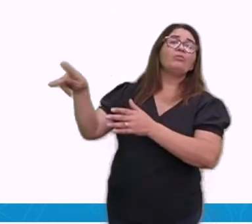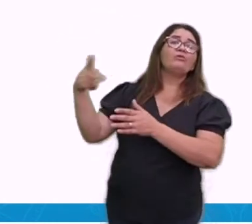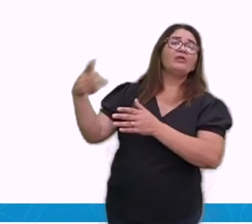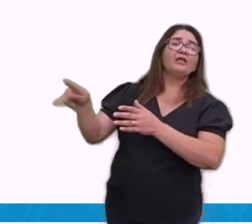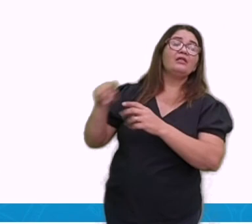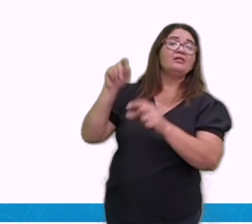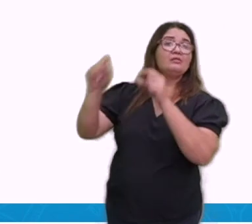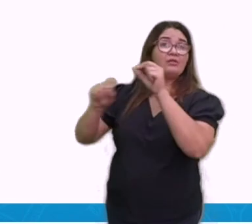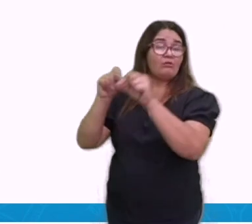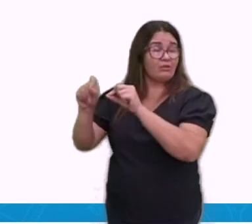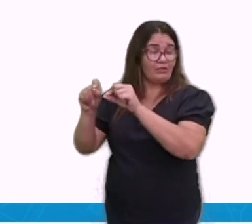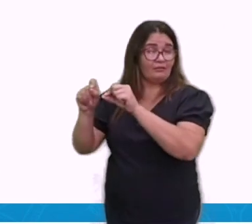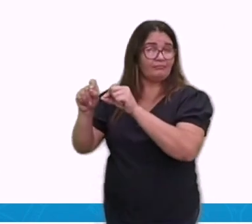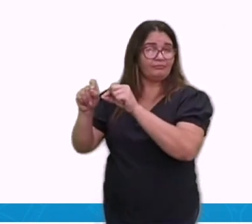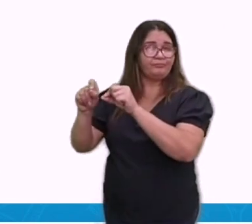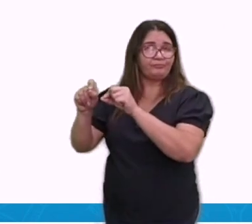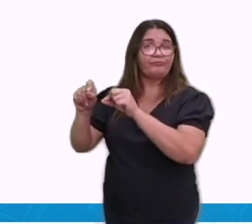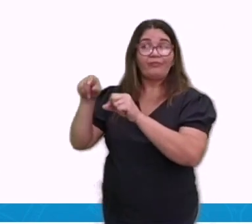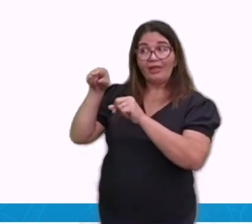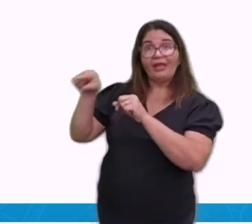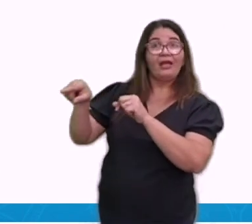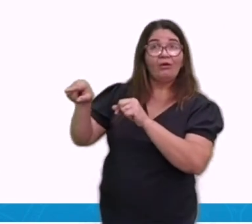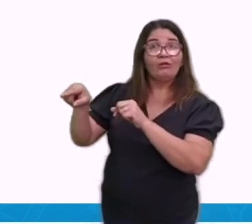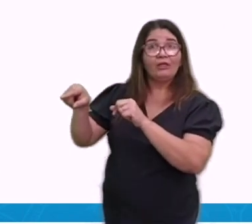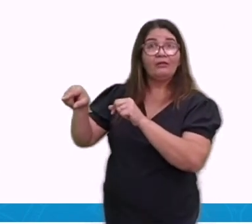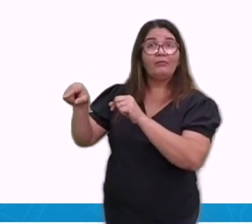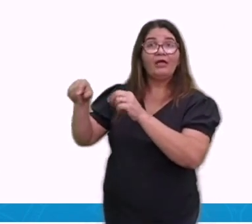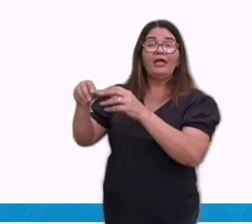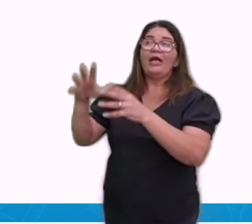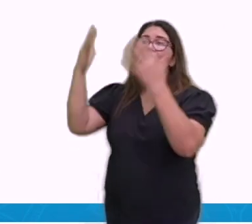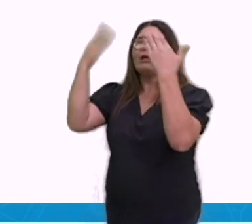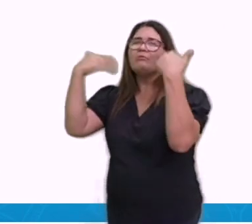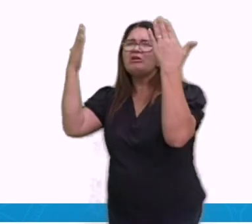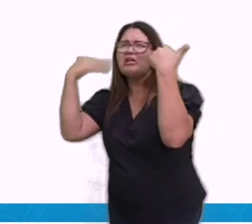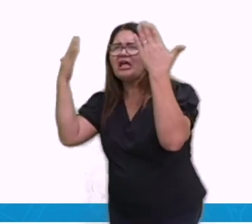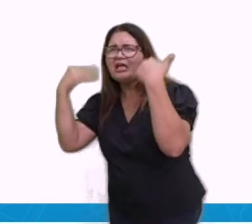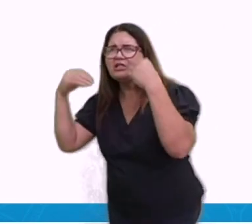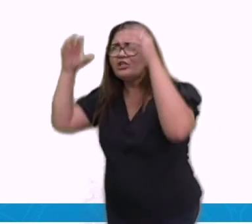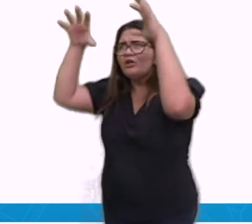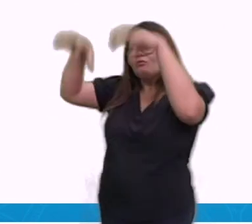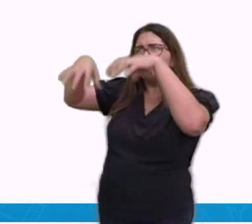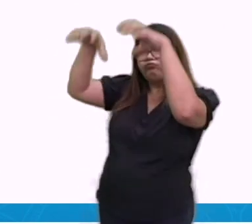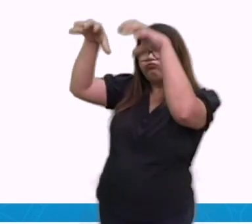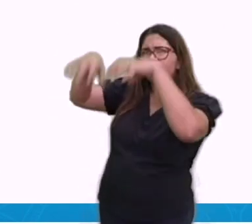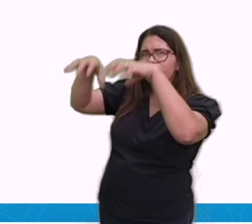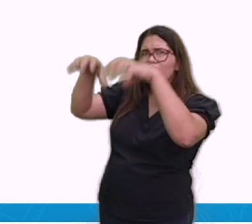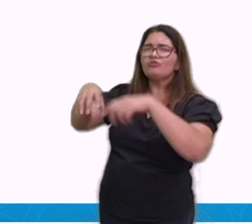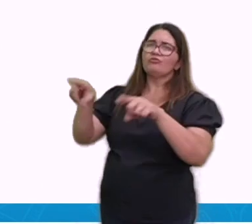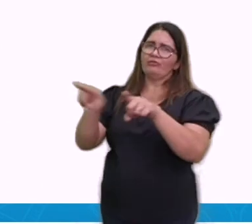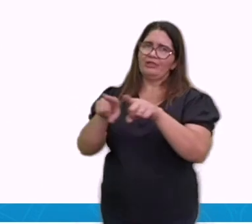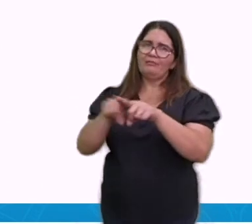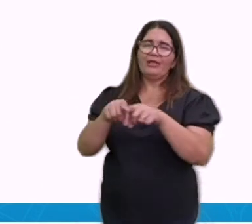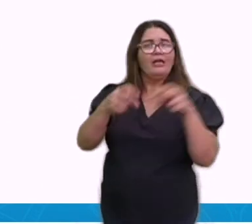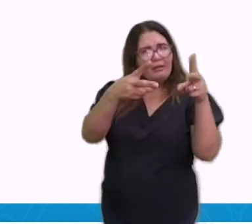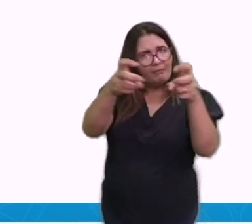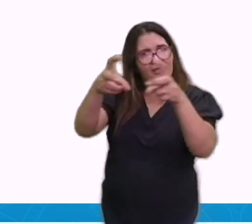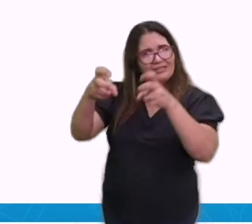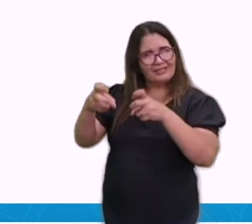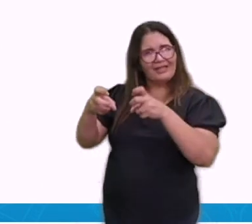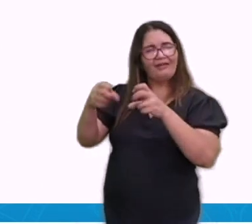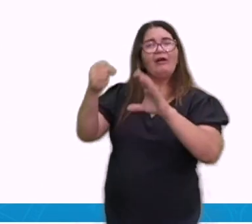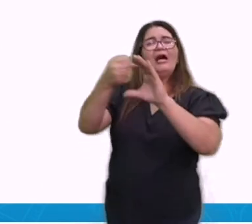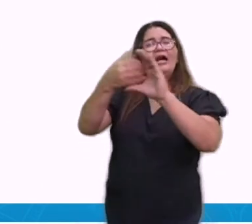parte daquela região é um clima equatorial quente e úmido. Então, vocês podem perceber que tem uma